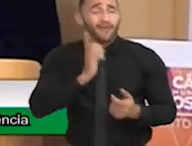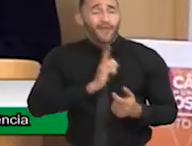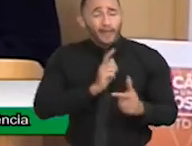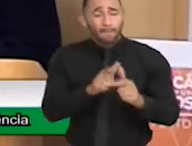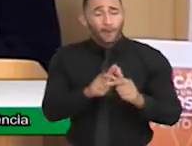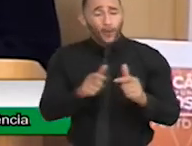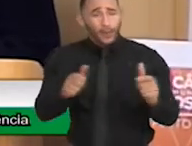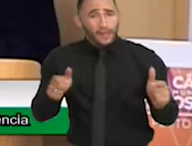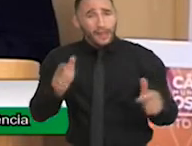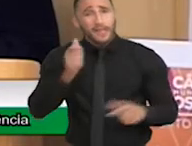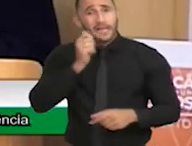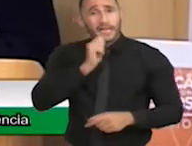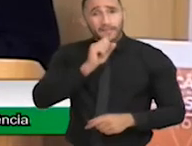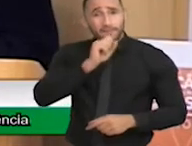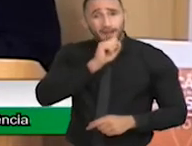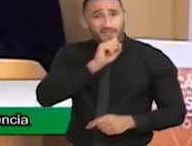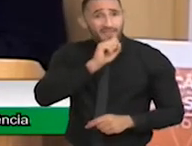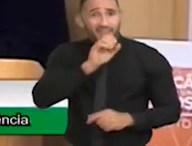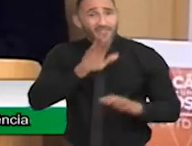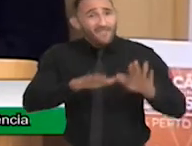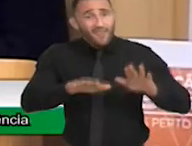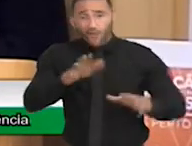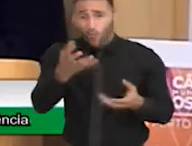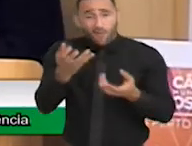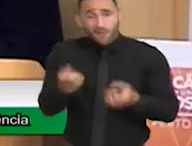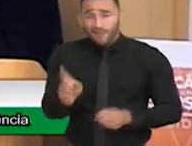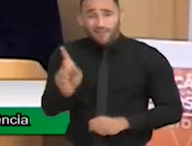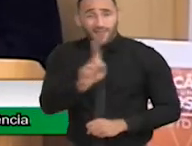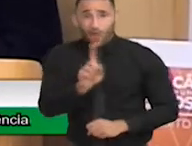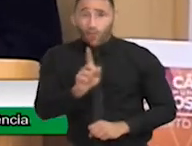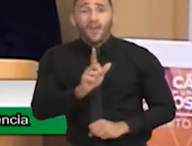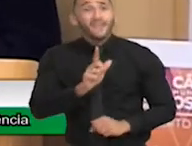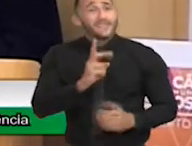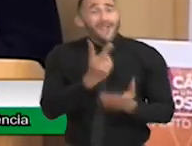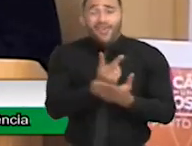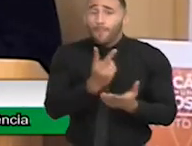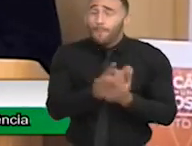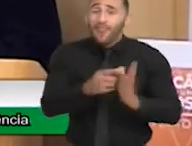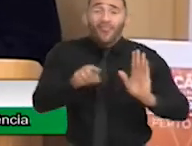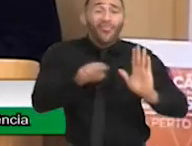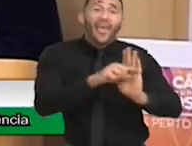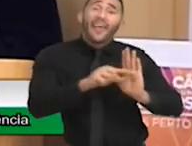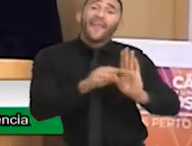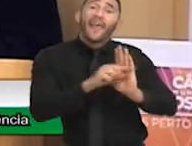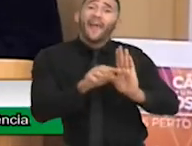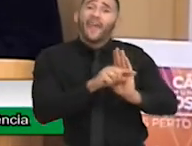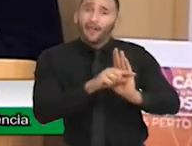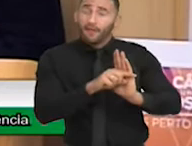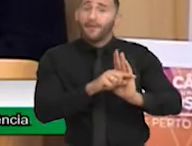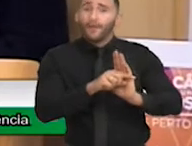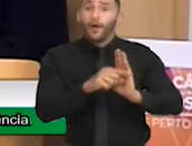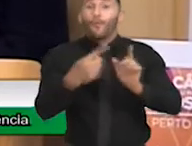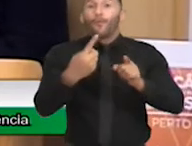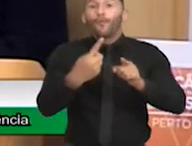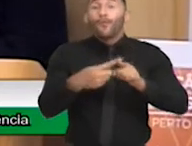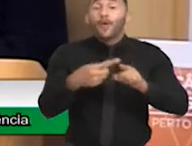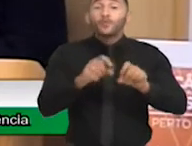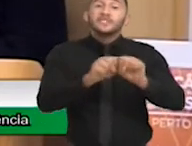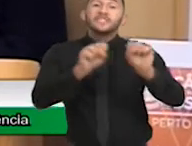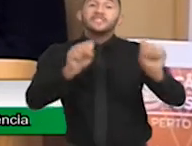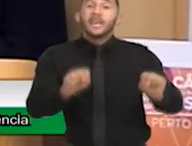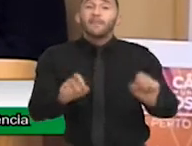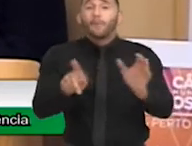negação e a negação não é do filho, tá, gente? É do sistema. que não nos atende.